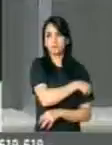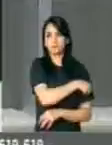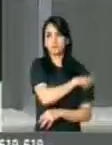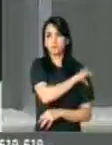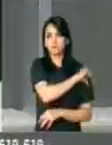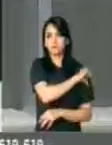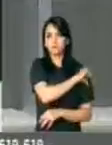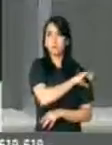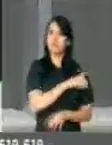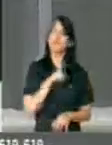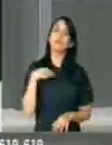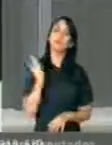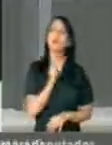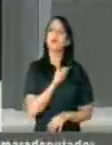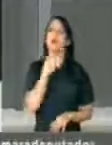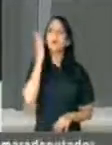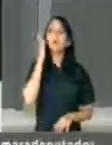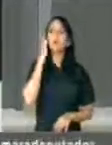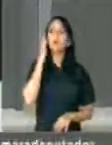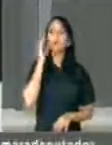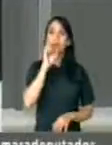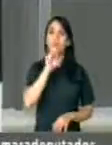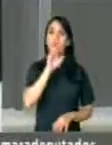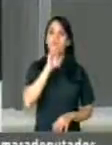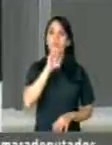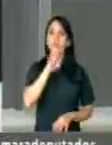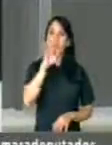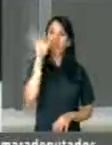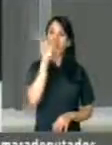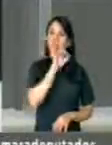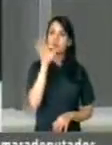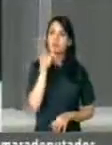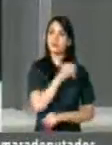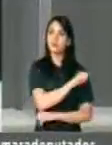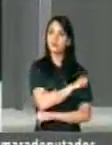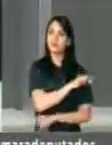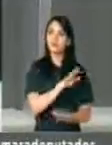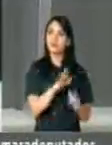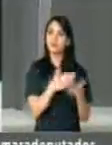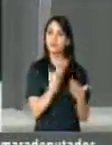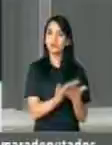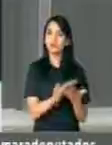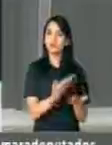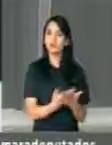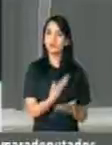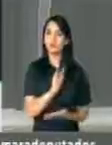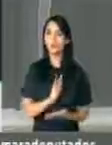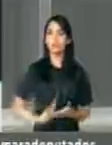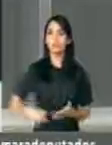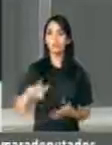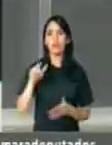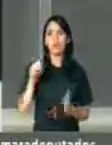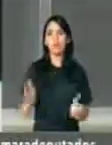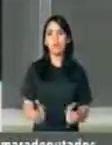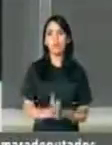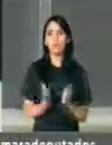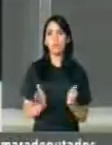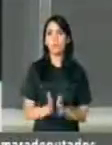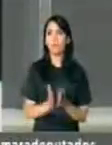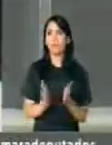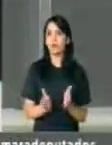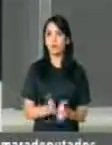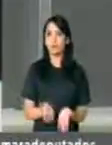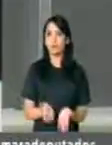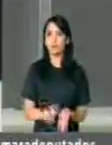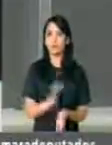dos alunos que estudam na rede pública são pobres e esses alunos